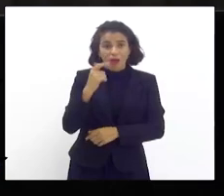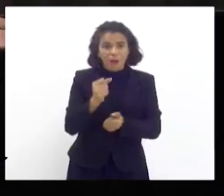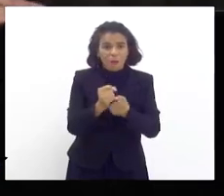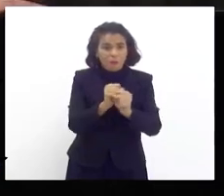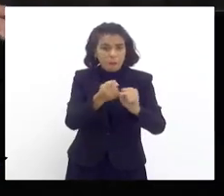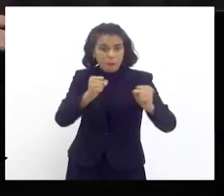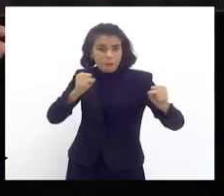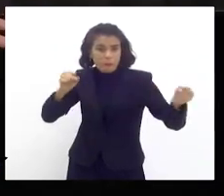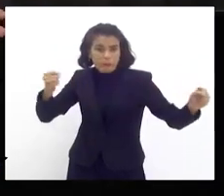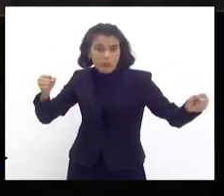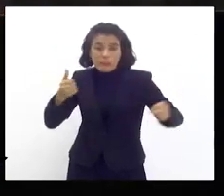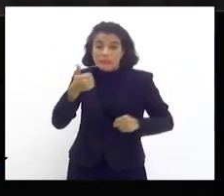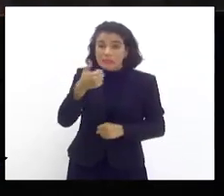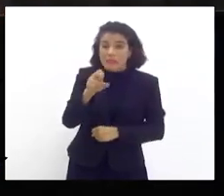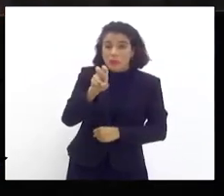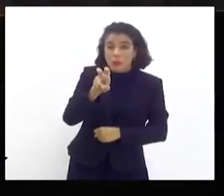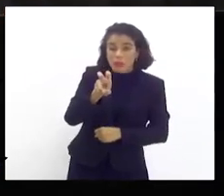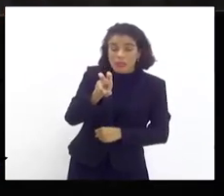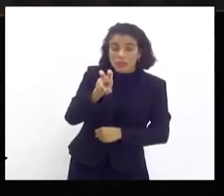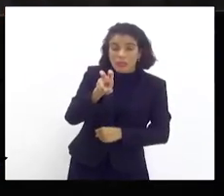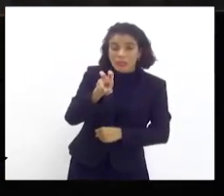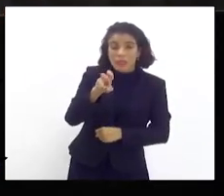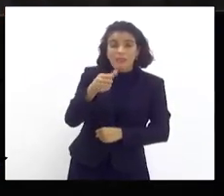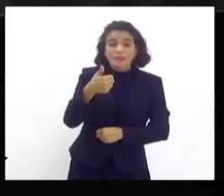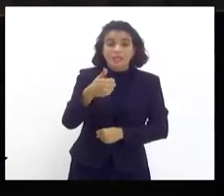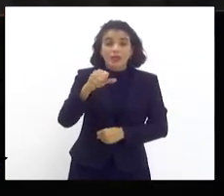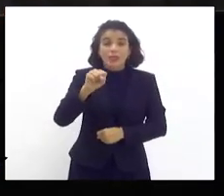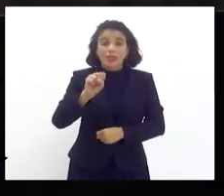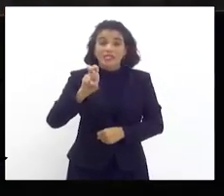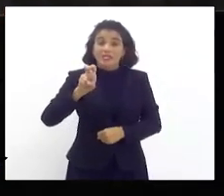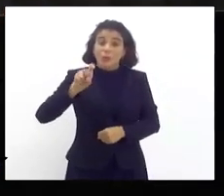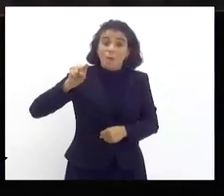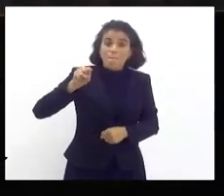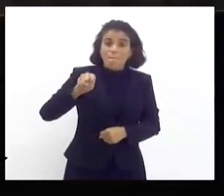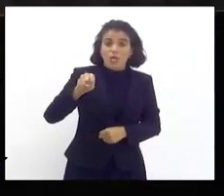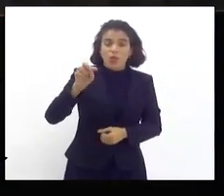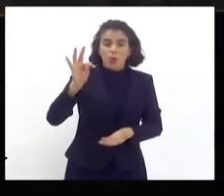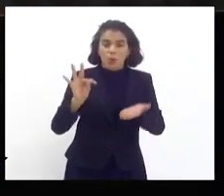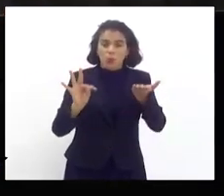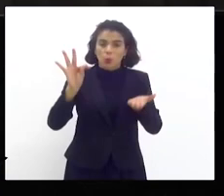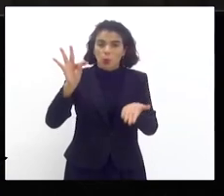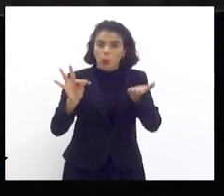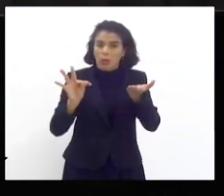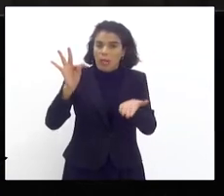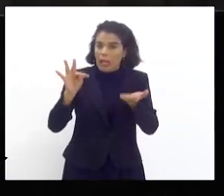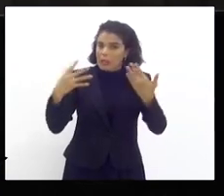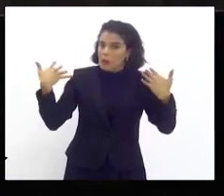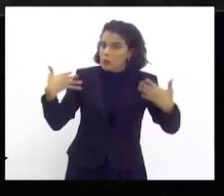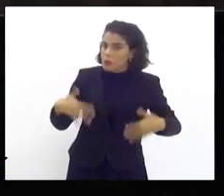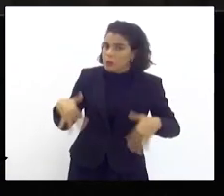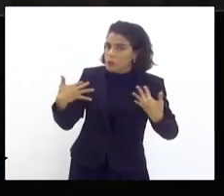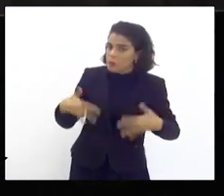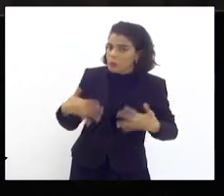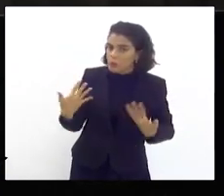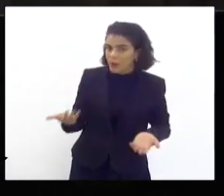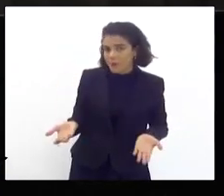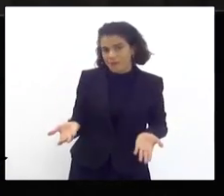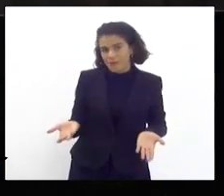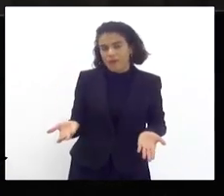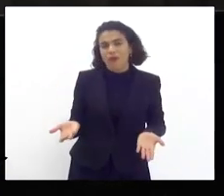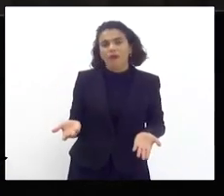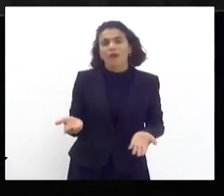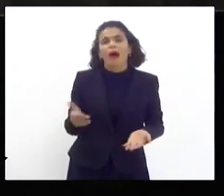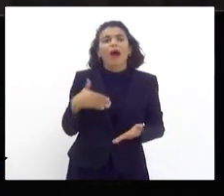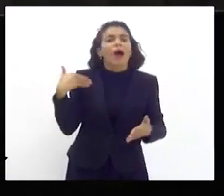185 mil toneladas de minério, não receber multa nenhuma, não temos que aguardar o desenrolar do procedimento. Falei,